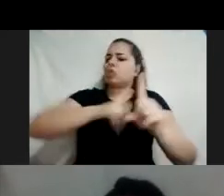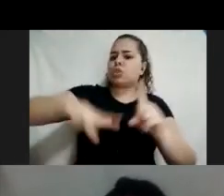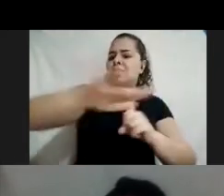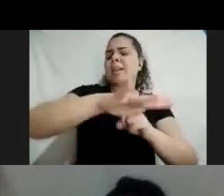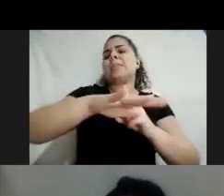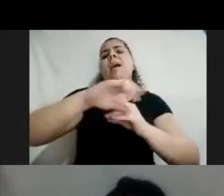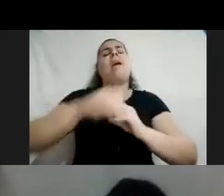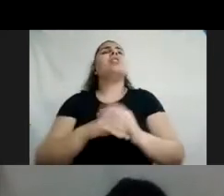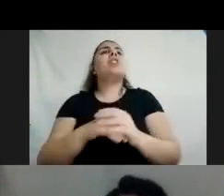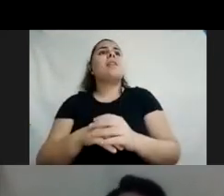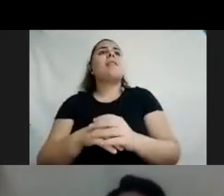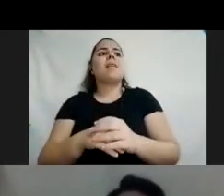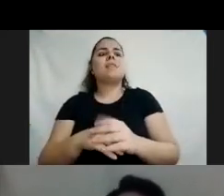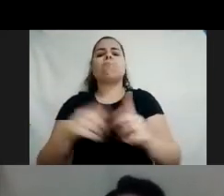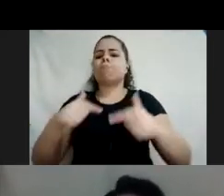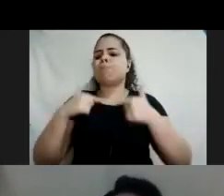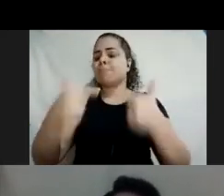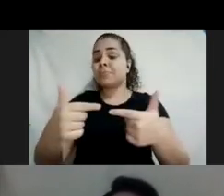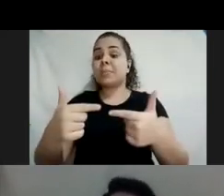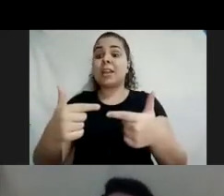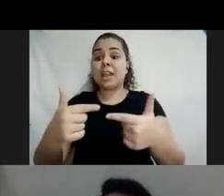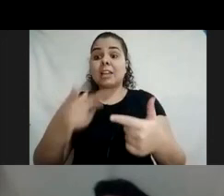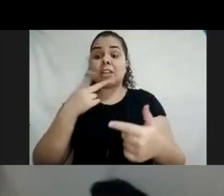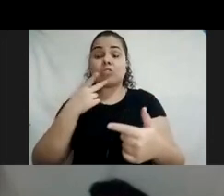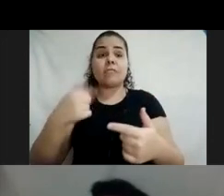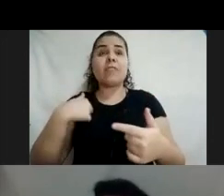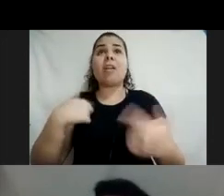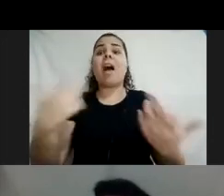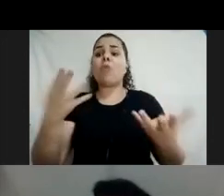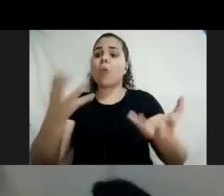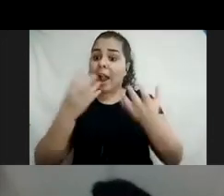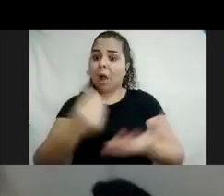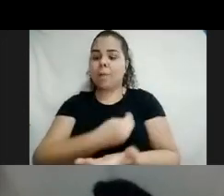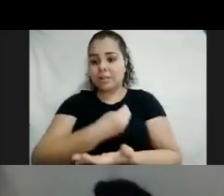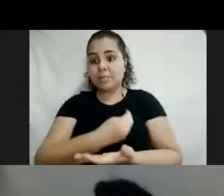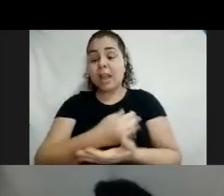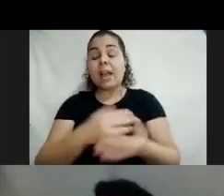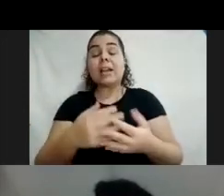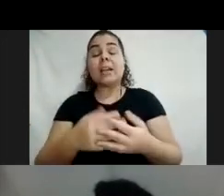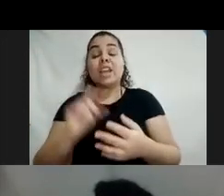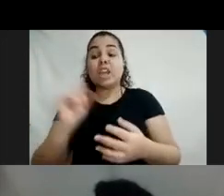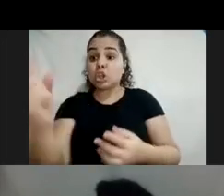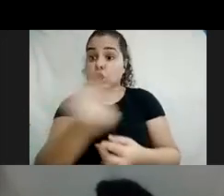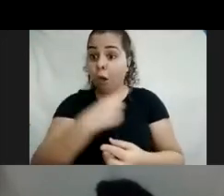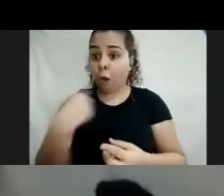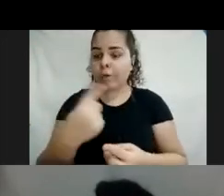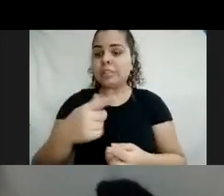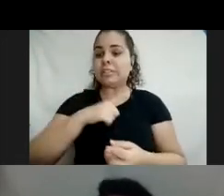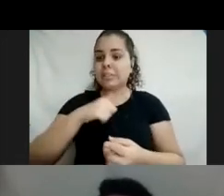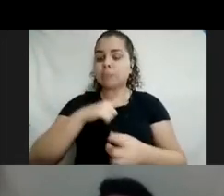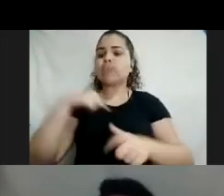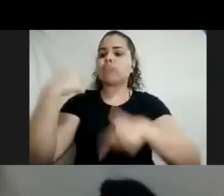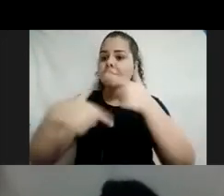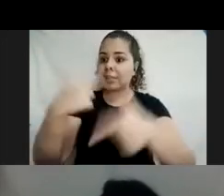ativamente das coisas que lhes dizem respeito, e a gente tem essa função de abrir essa porta e deixar essa